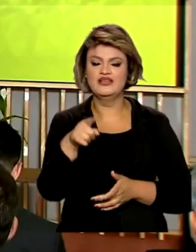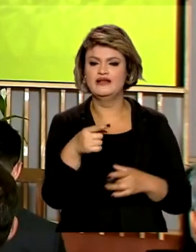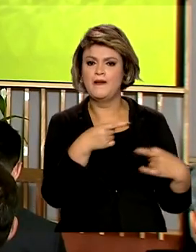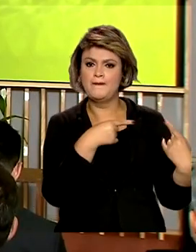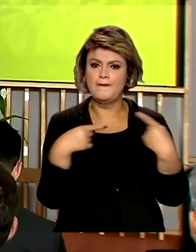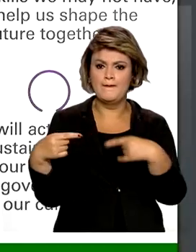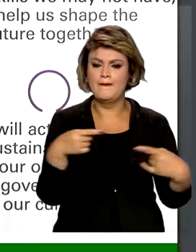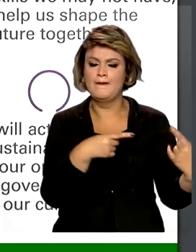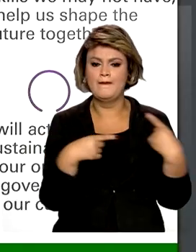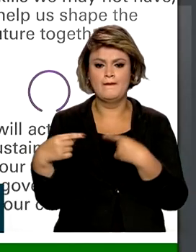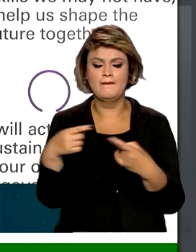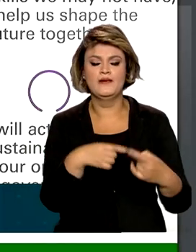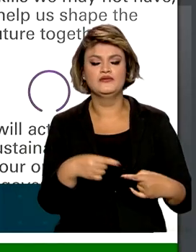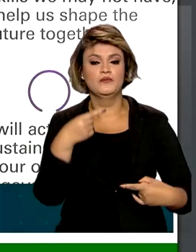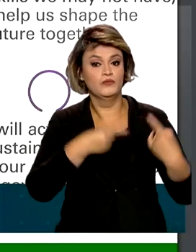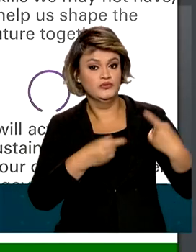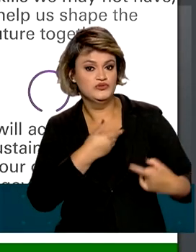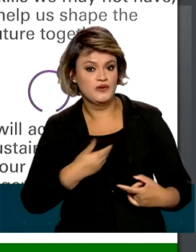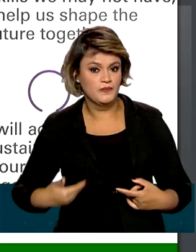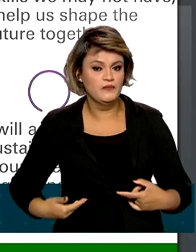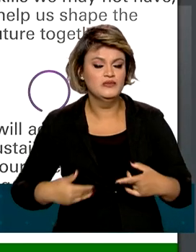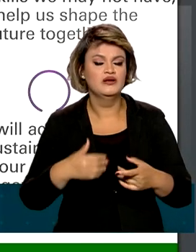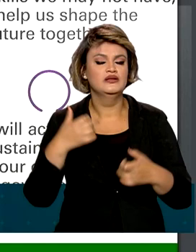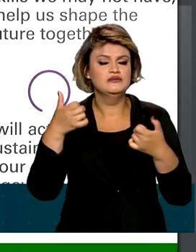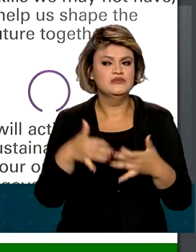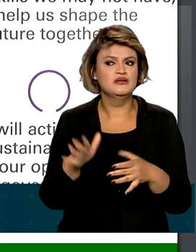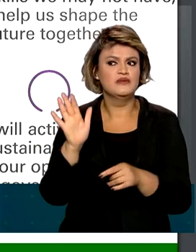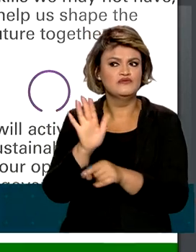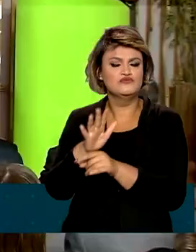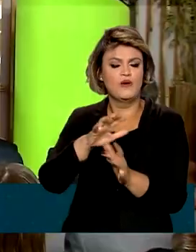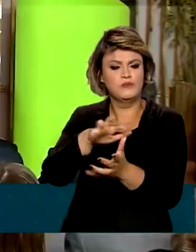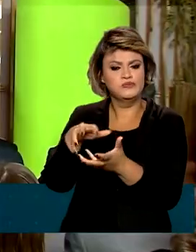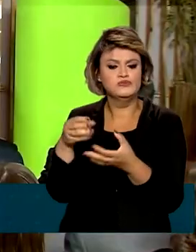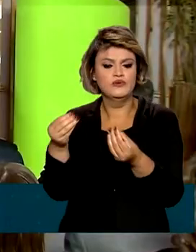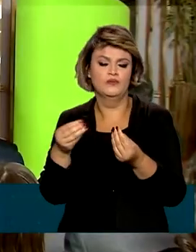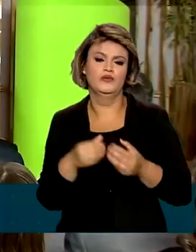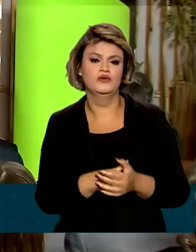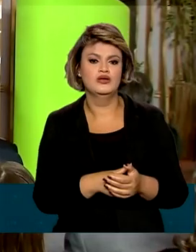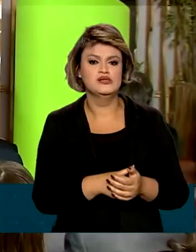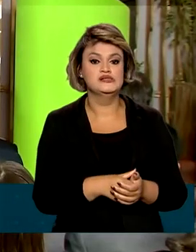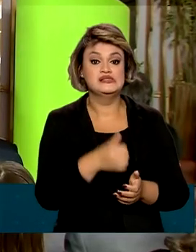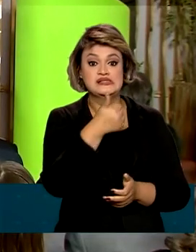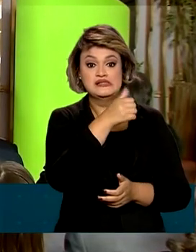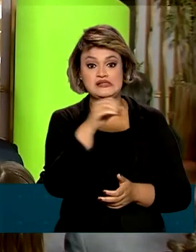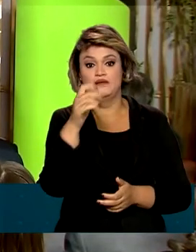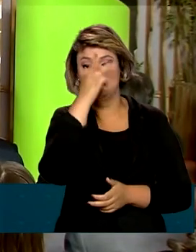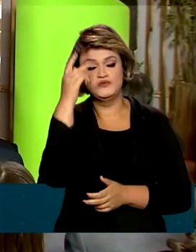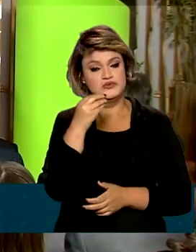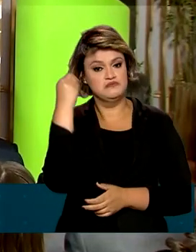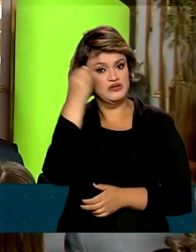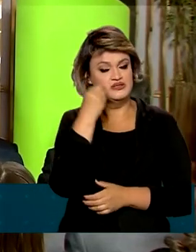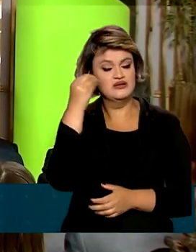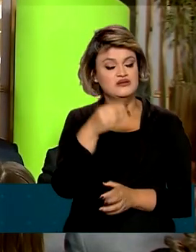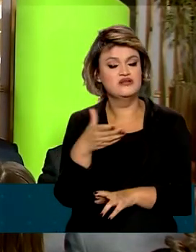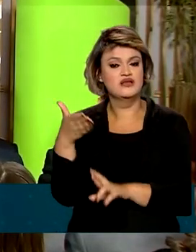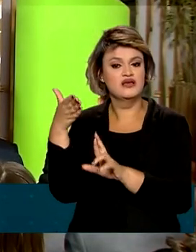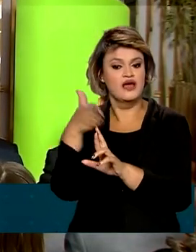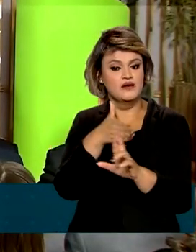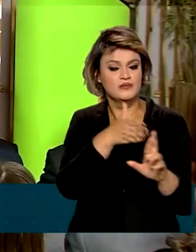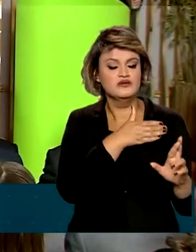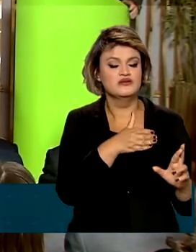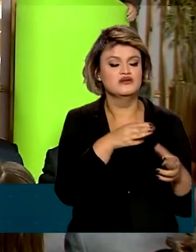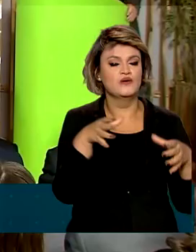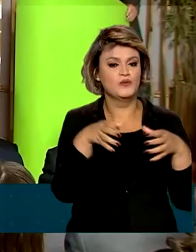debate sobre políticas públicas que possam salvar o planeta. Mais de 100 especialistas e representantes de